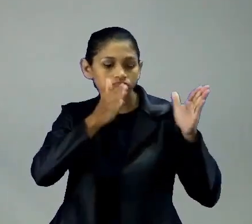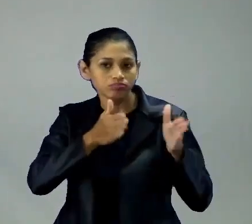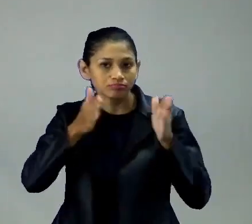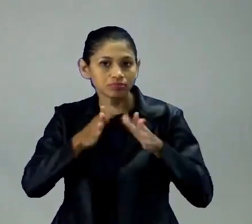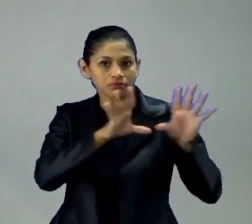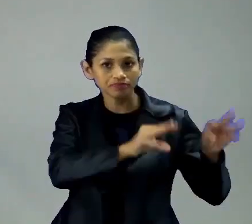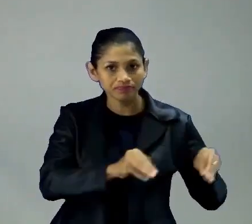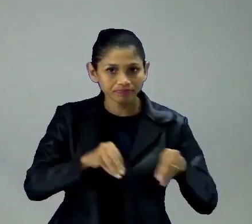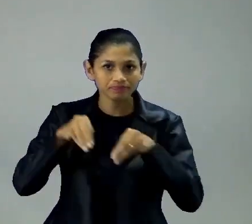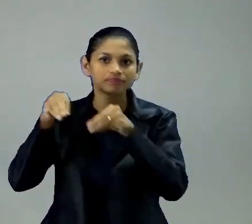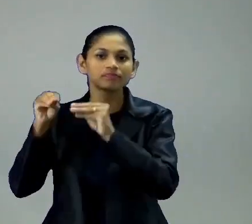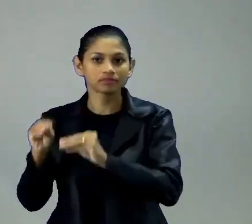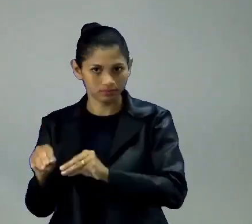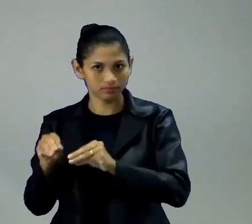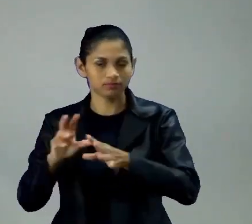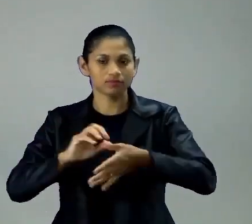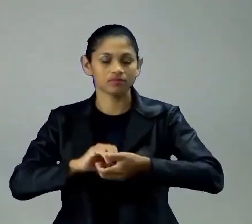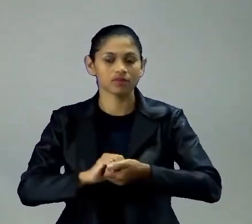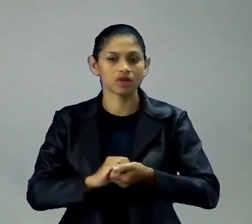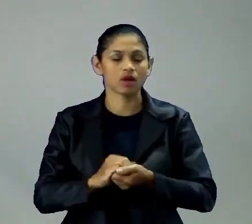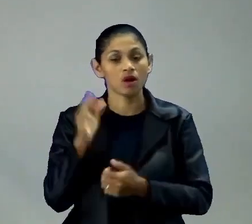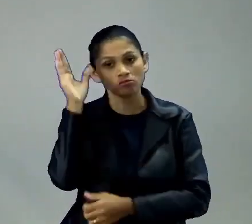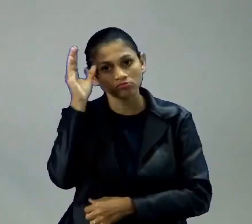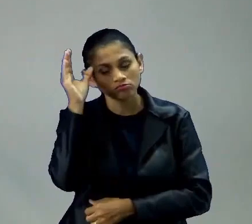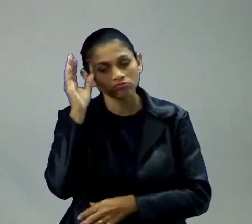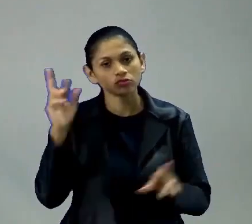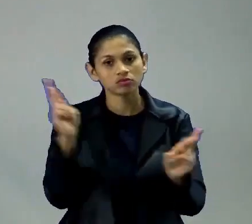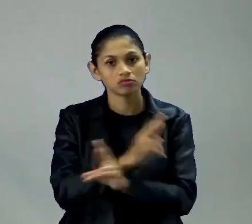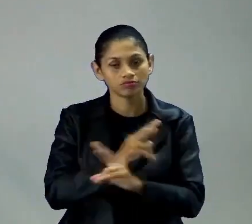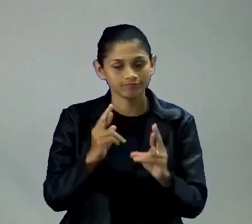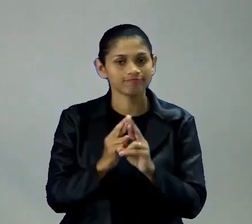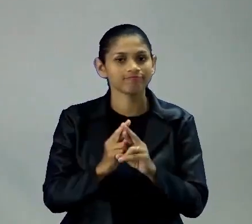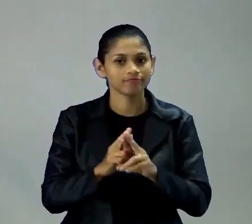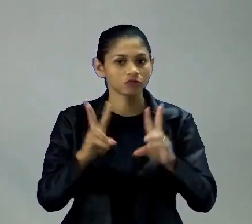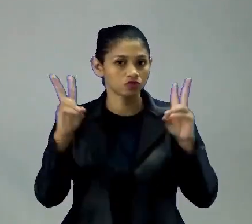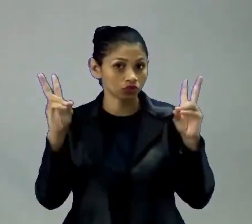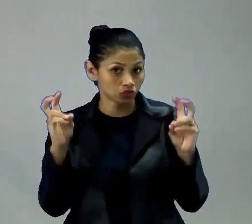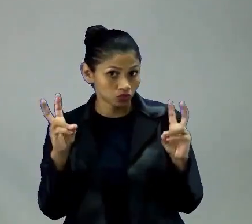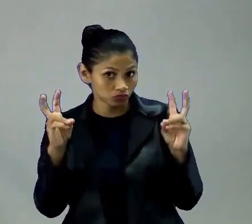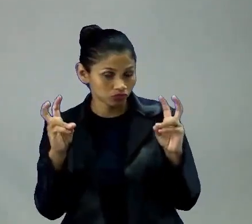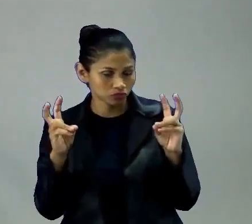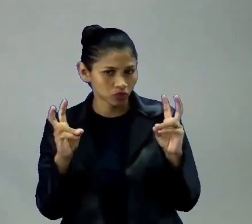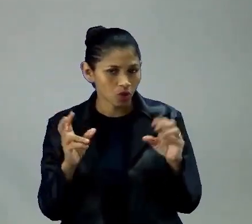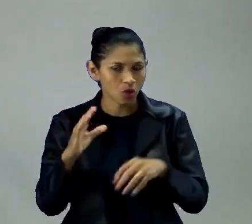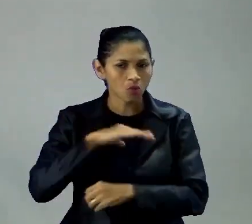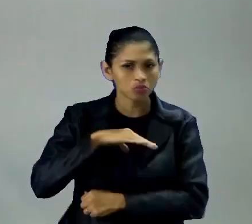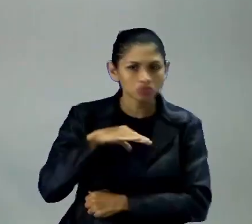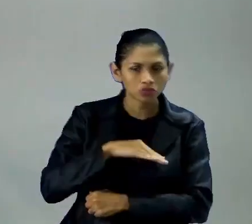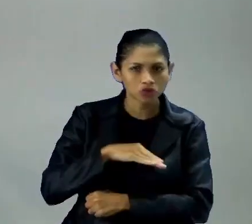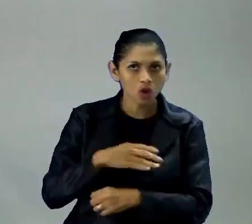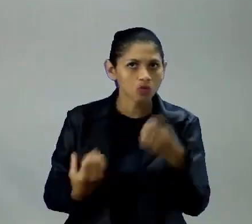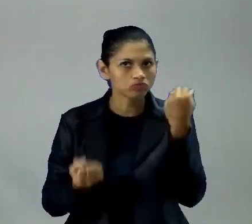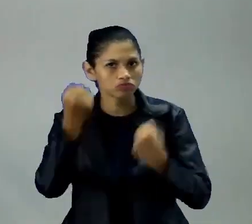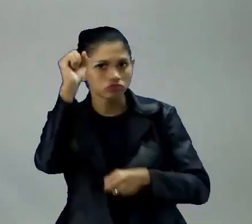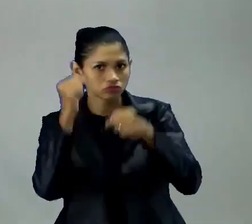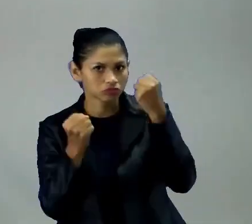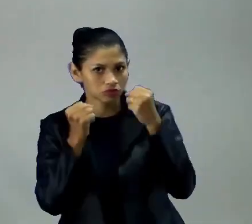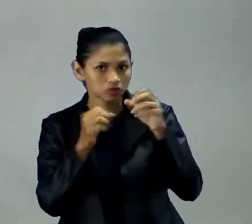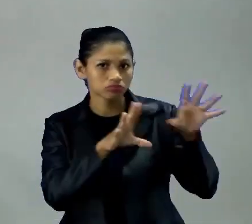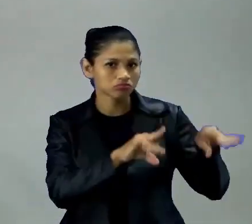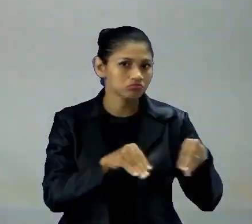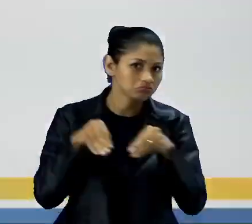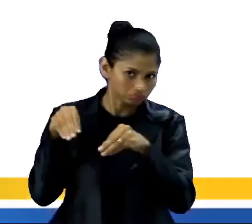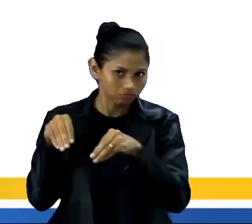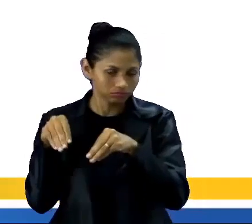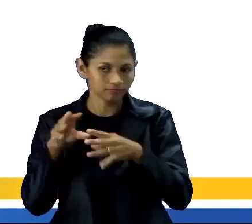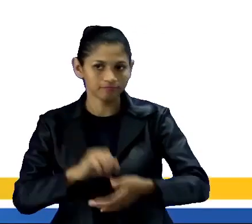migratórios. A gente vai conhecer a relação aí entre esses três, tá? Urbanização, industrialização e também migração. Vamos